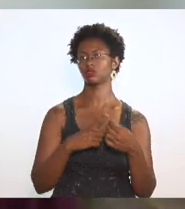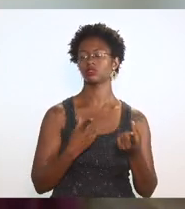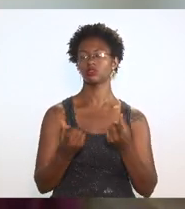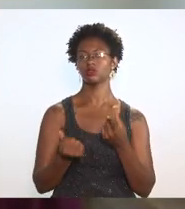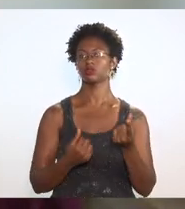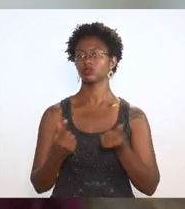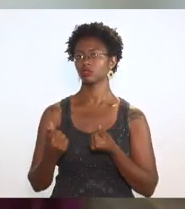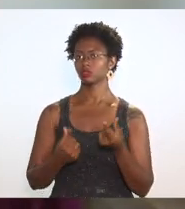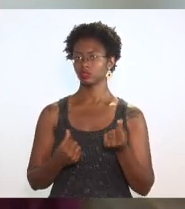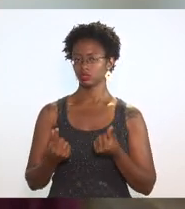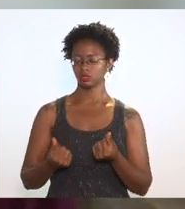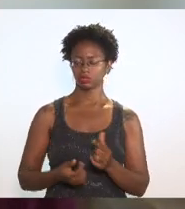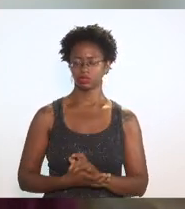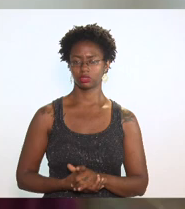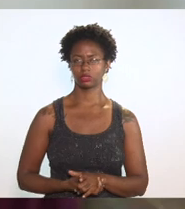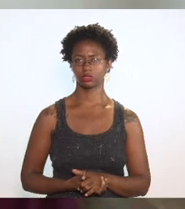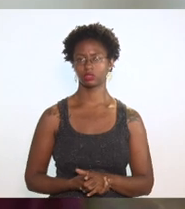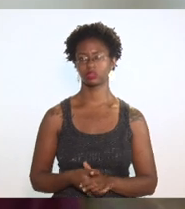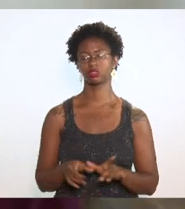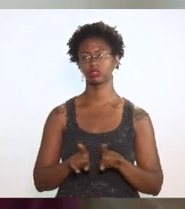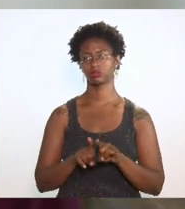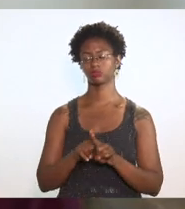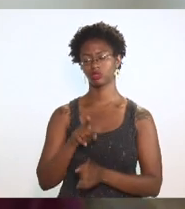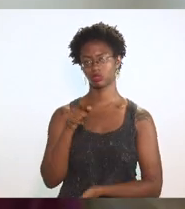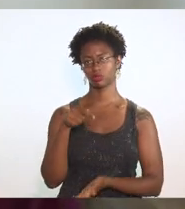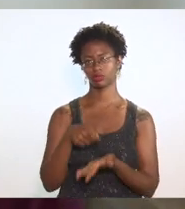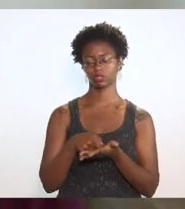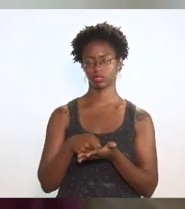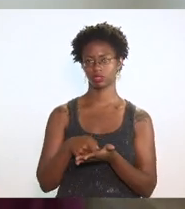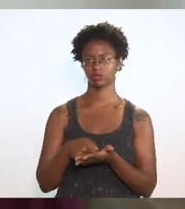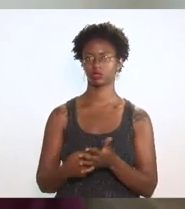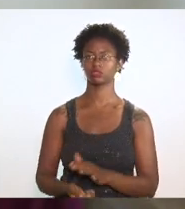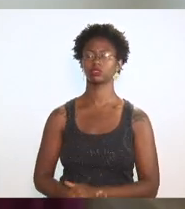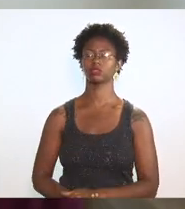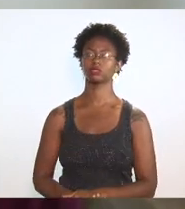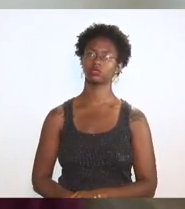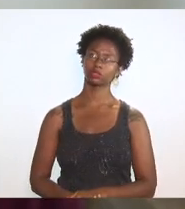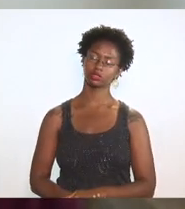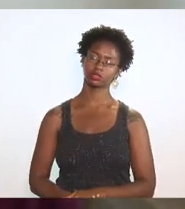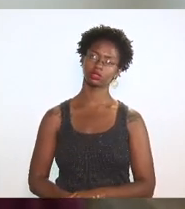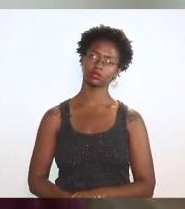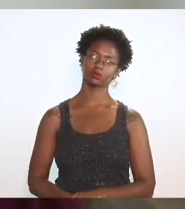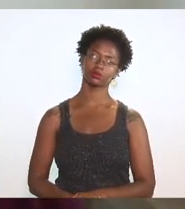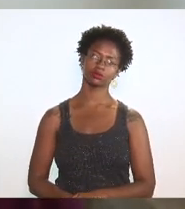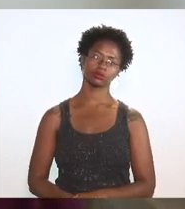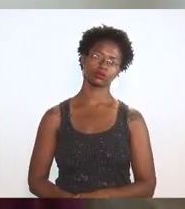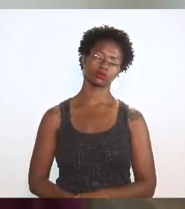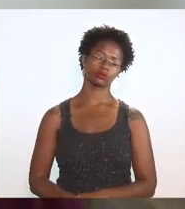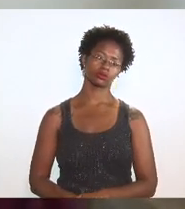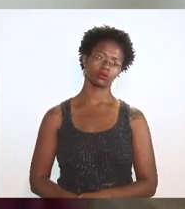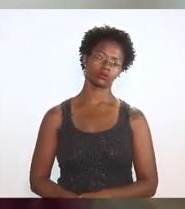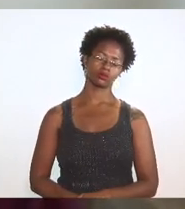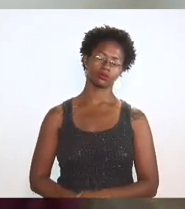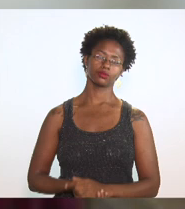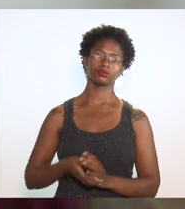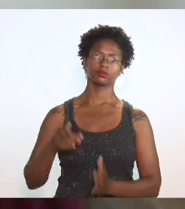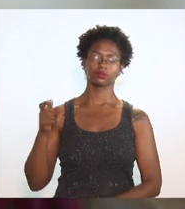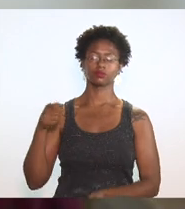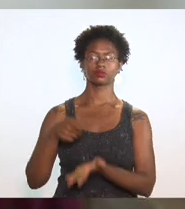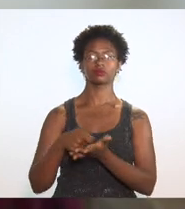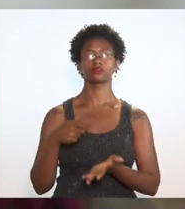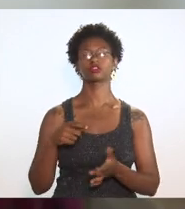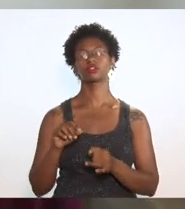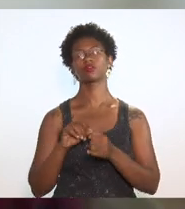a obrigatoriedade de lançar a construção da